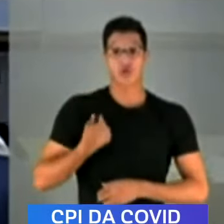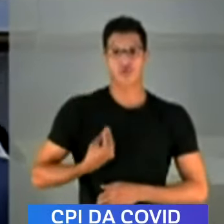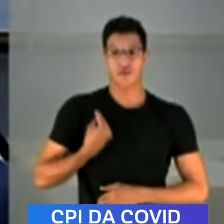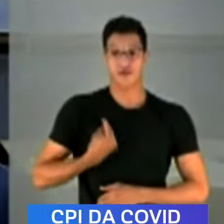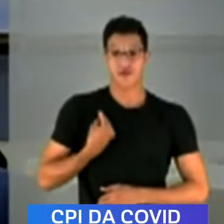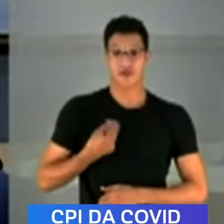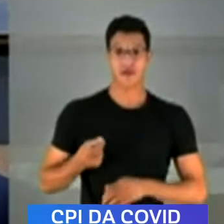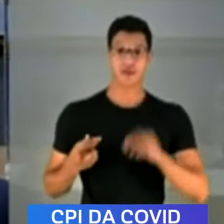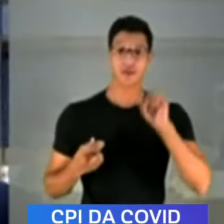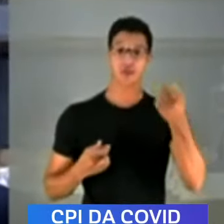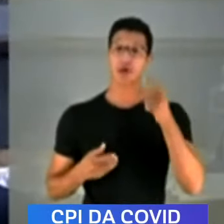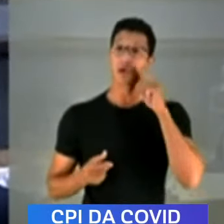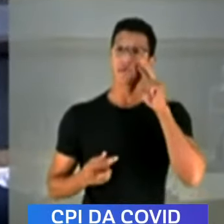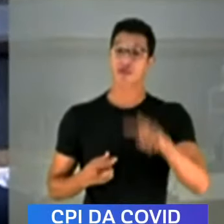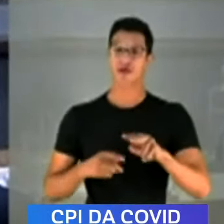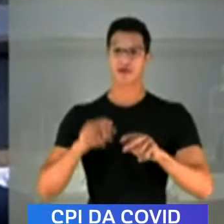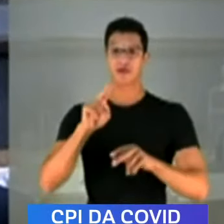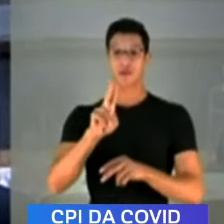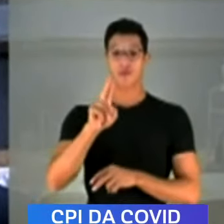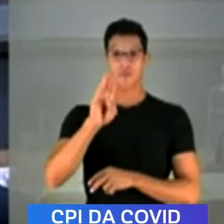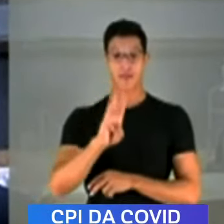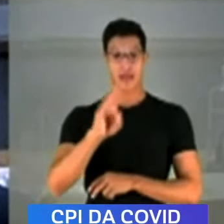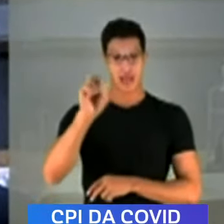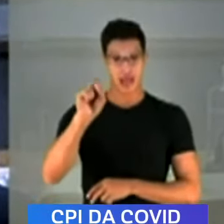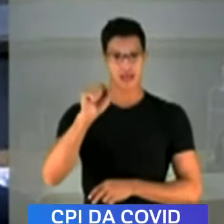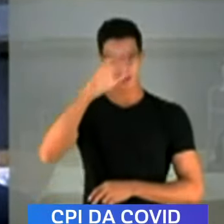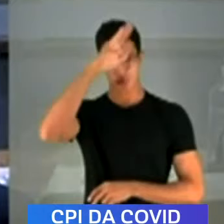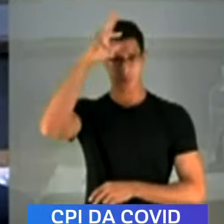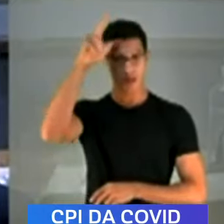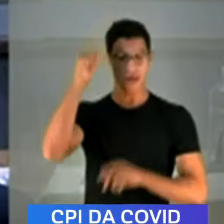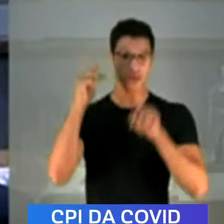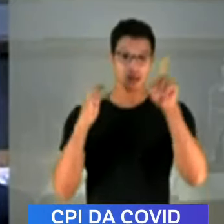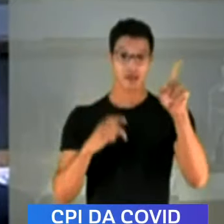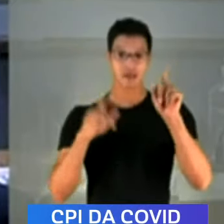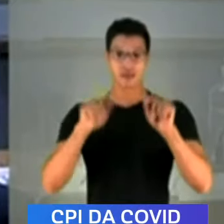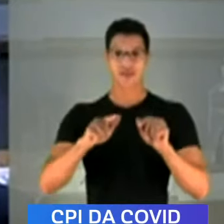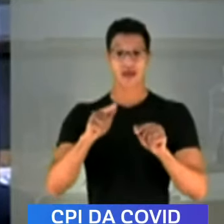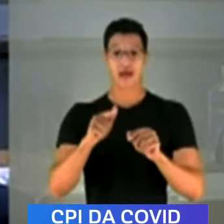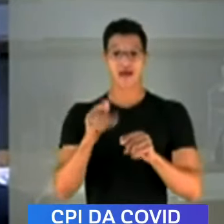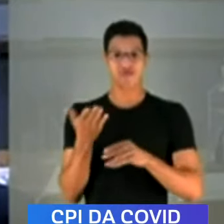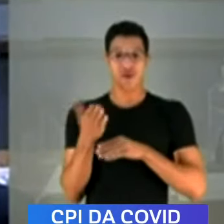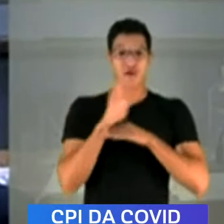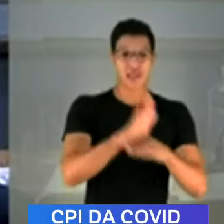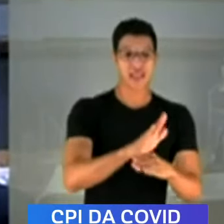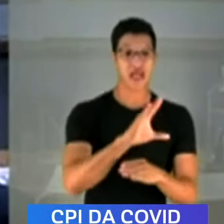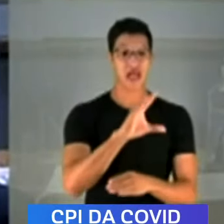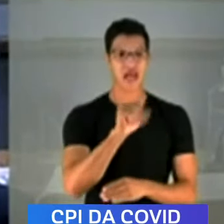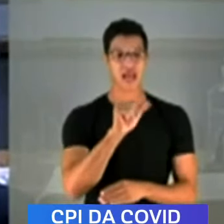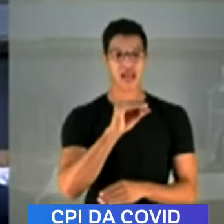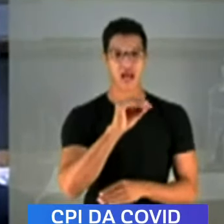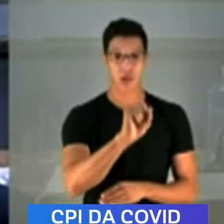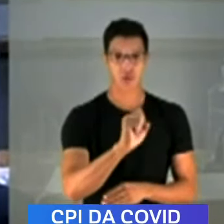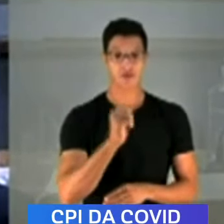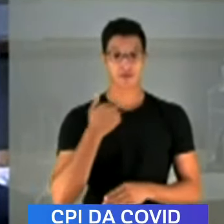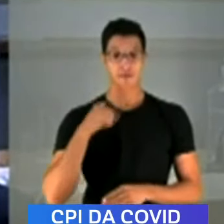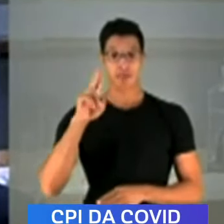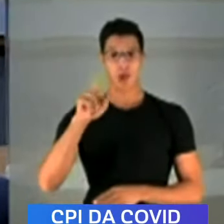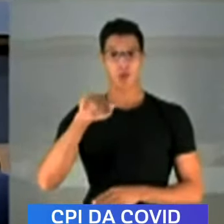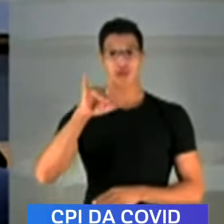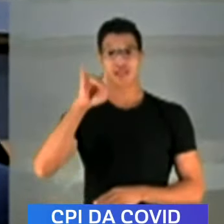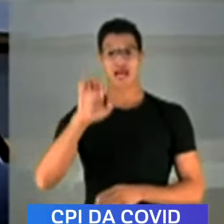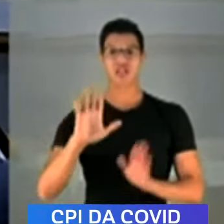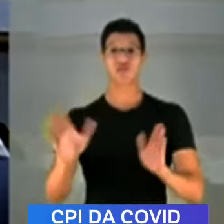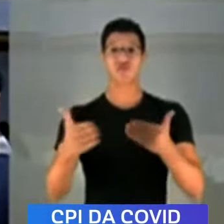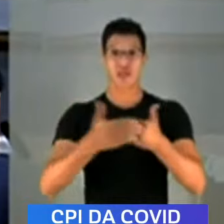O que eu assisti nas unidades básicas de saúde de Manaus é desassistência e caos. Como eu disse o senhor, as unidades estavam